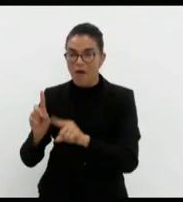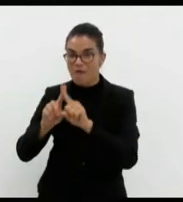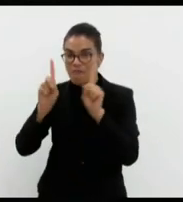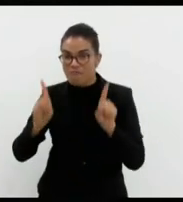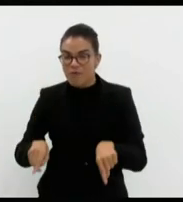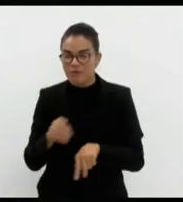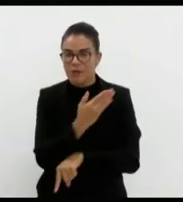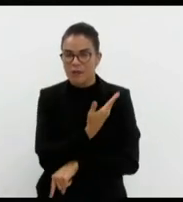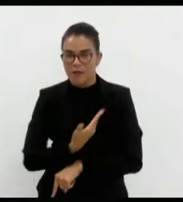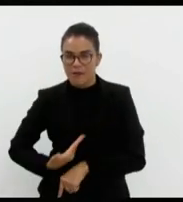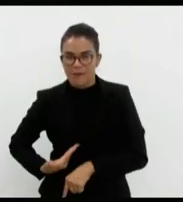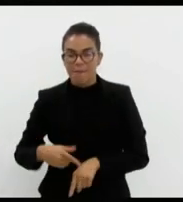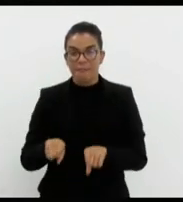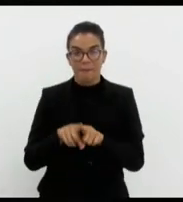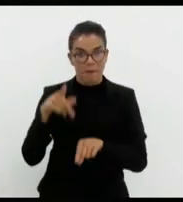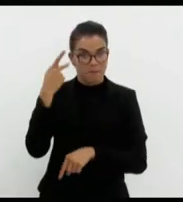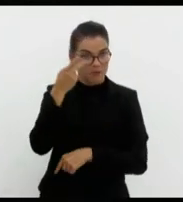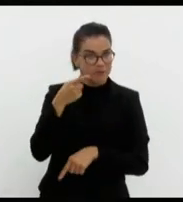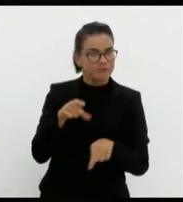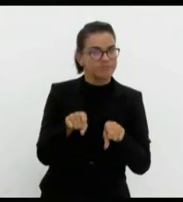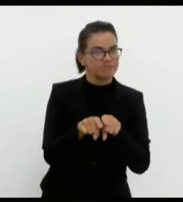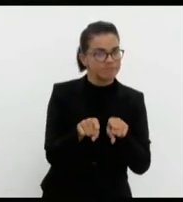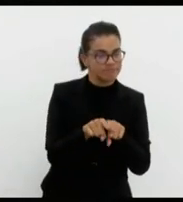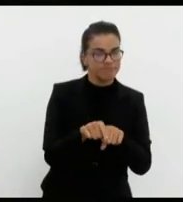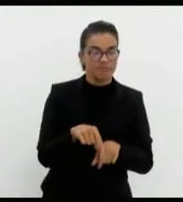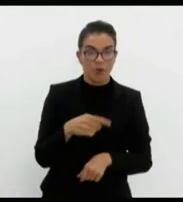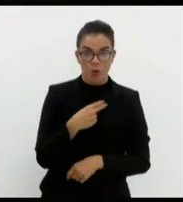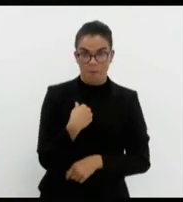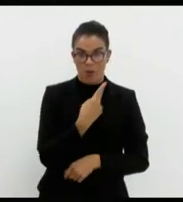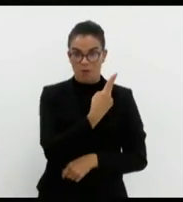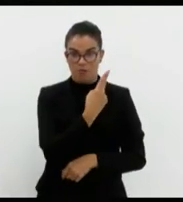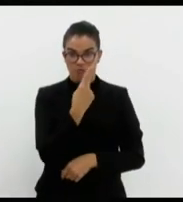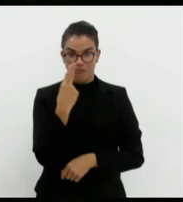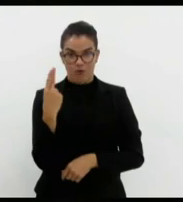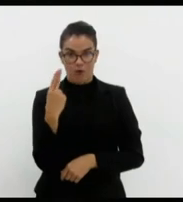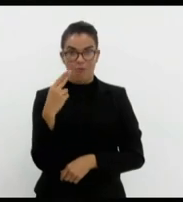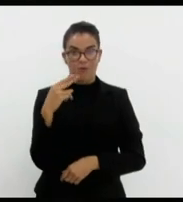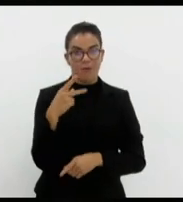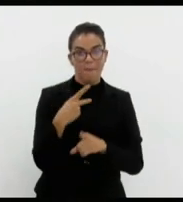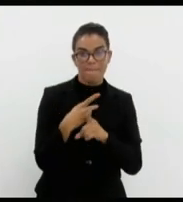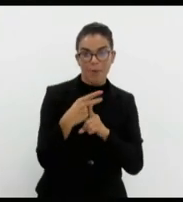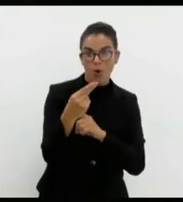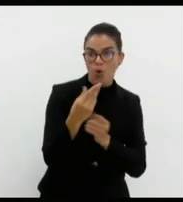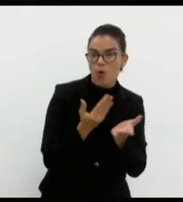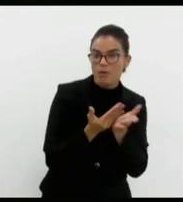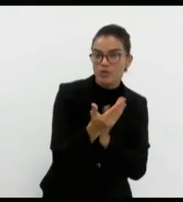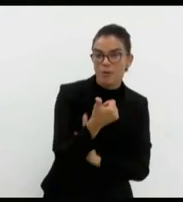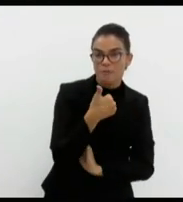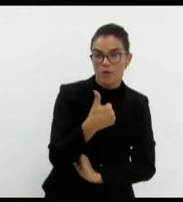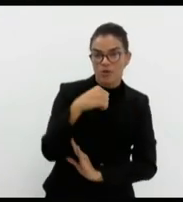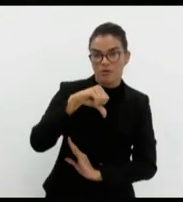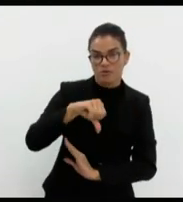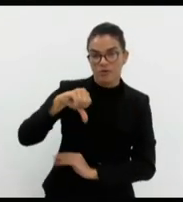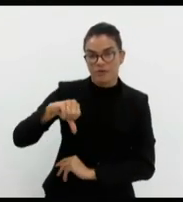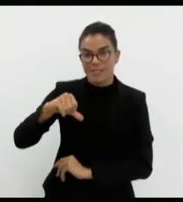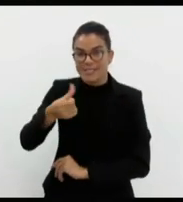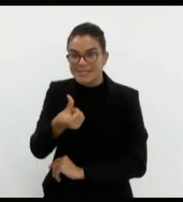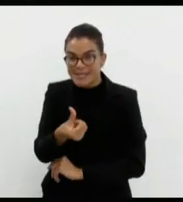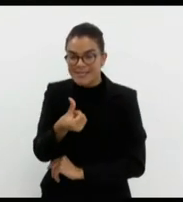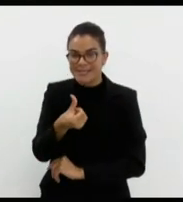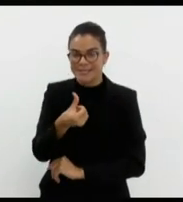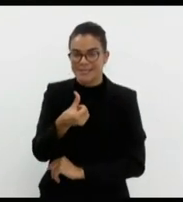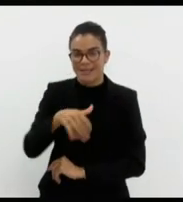públicos e políticos também. O meu nome, embora eleita desde 1996 na Zona Oeste,